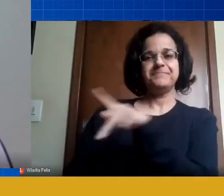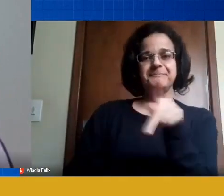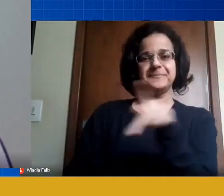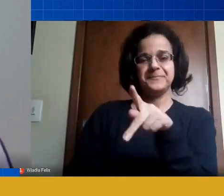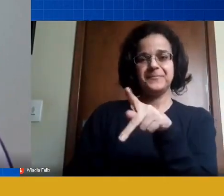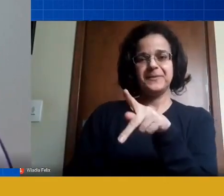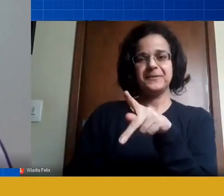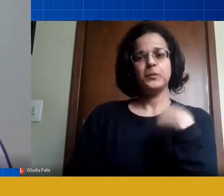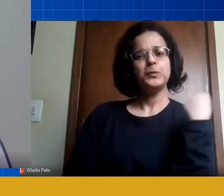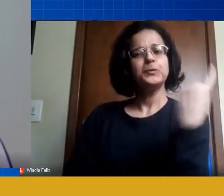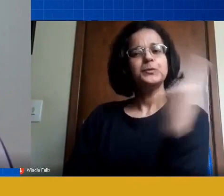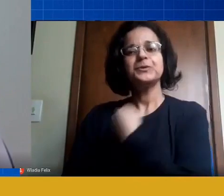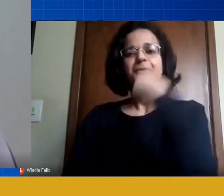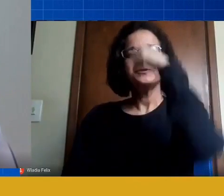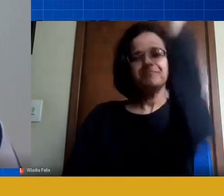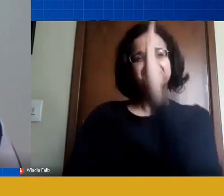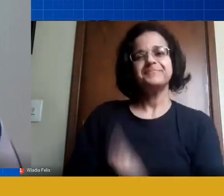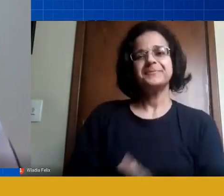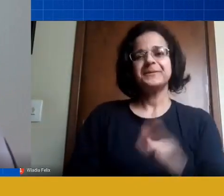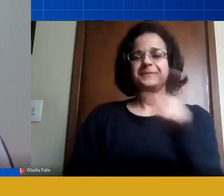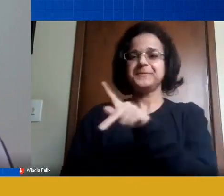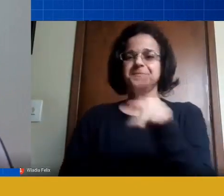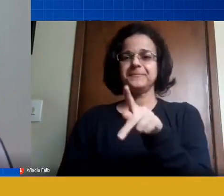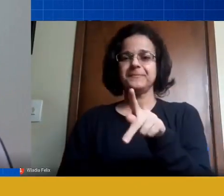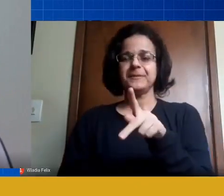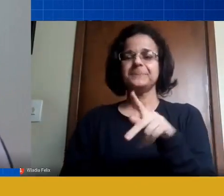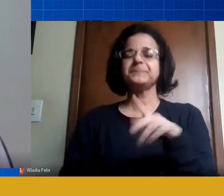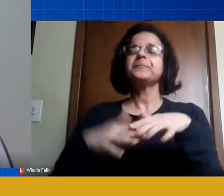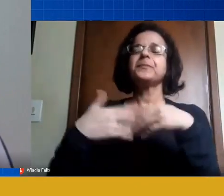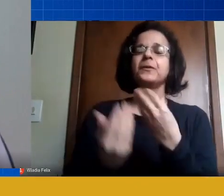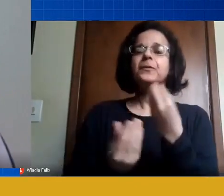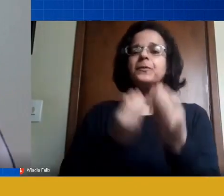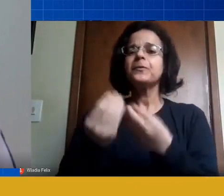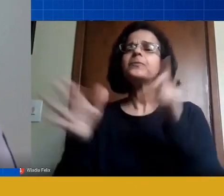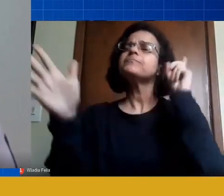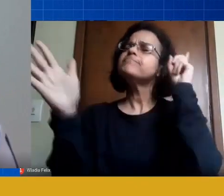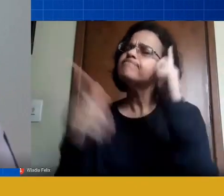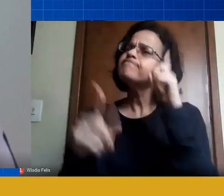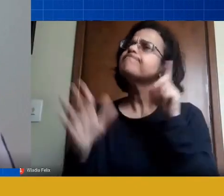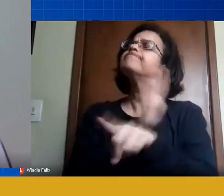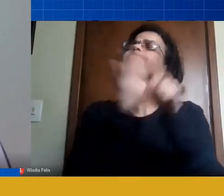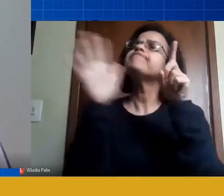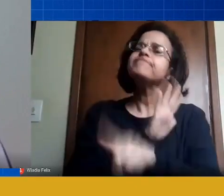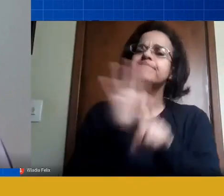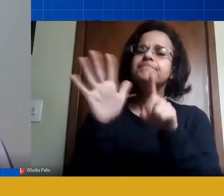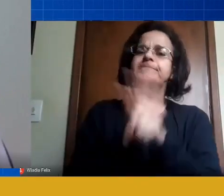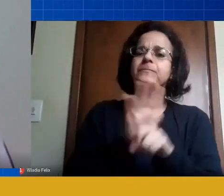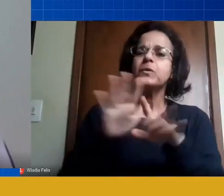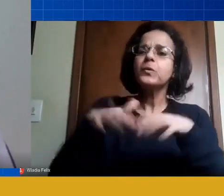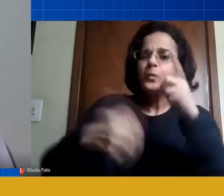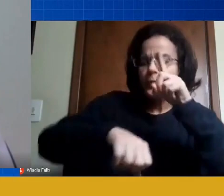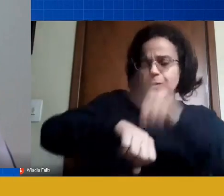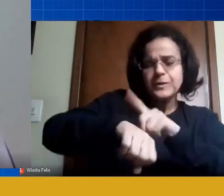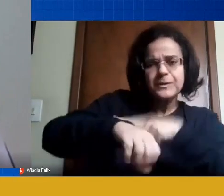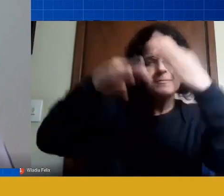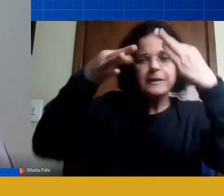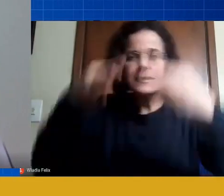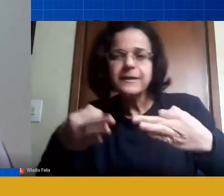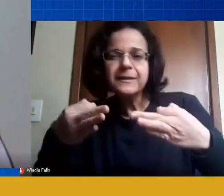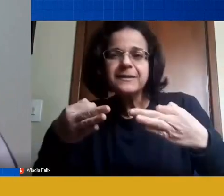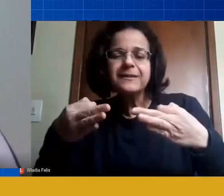os nossos professores do Brasil todo, periodicamente se questionando, será que o tempo está sendo adequado, será que não estão